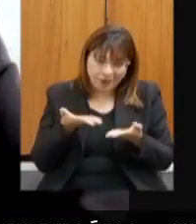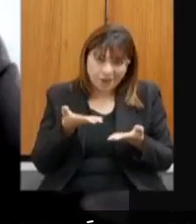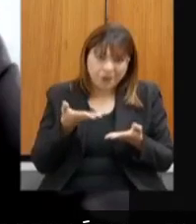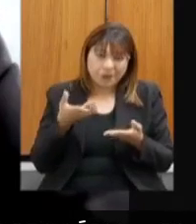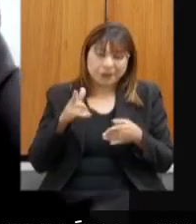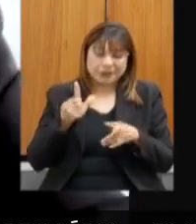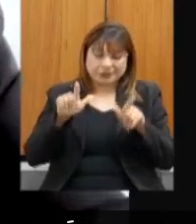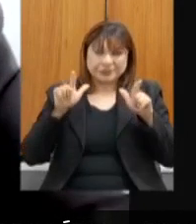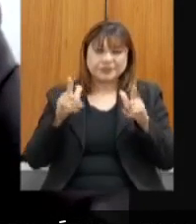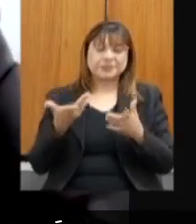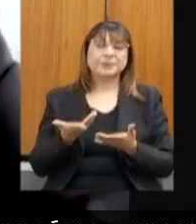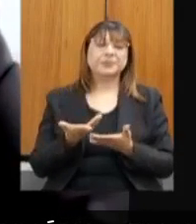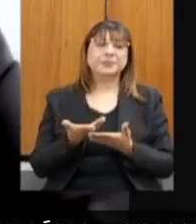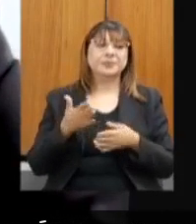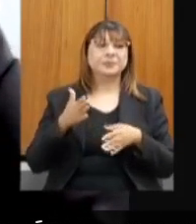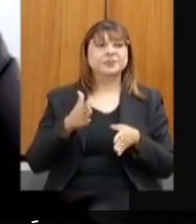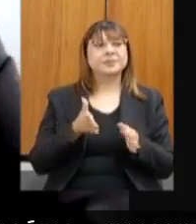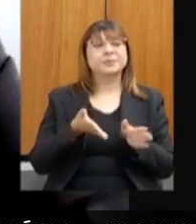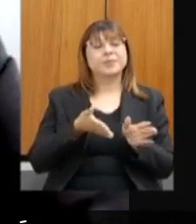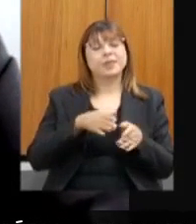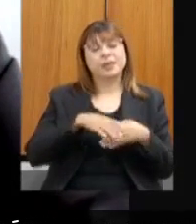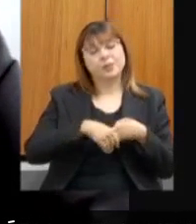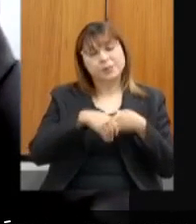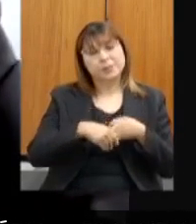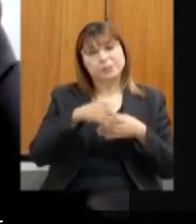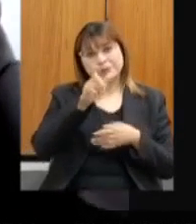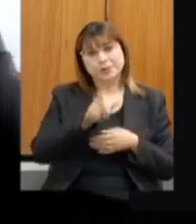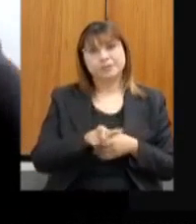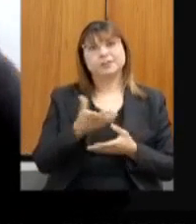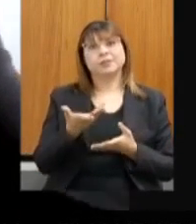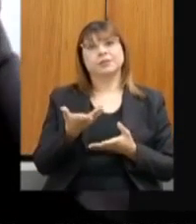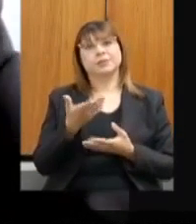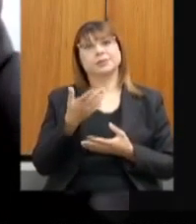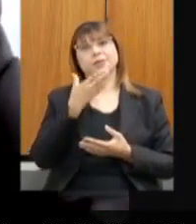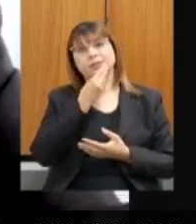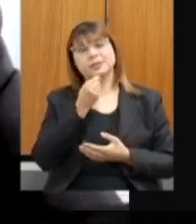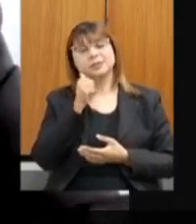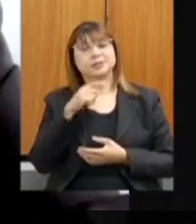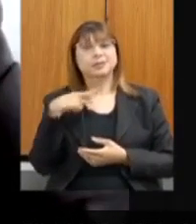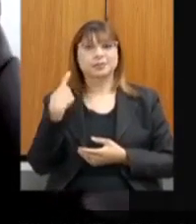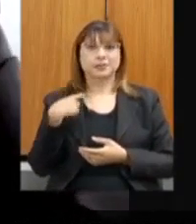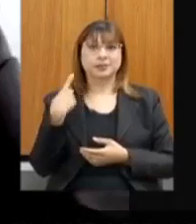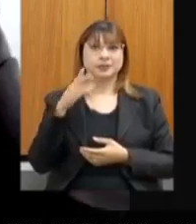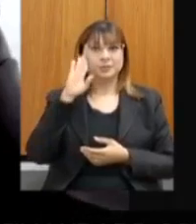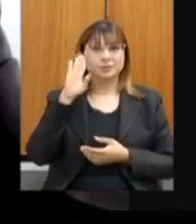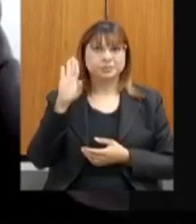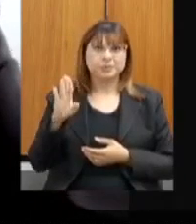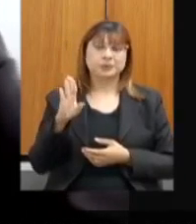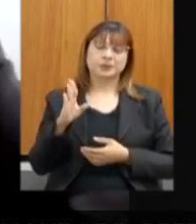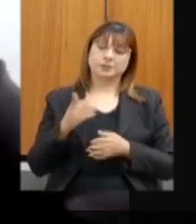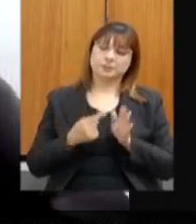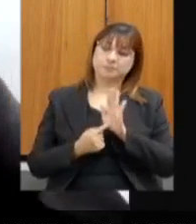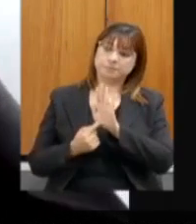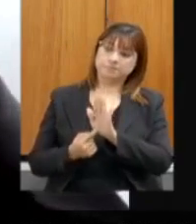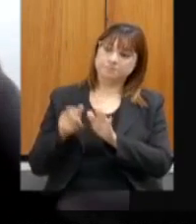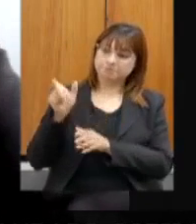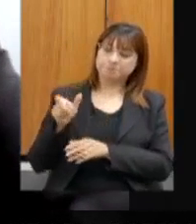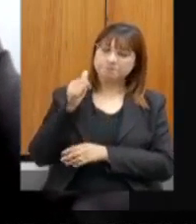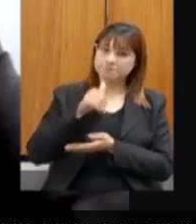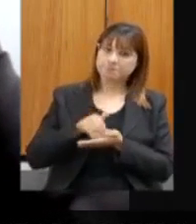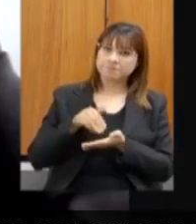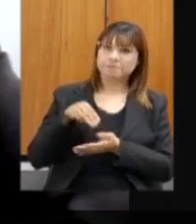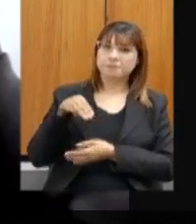você, deputados e deputadas, sobretudo a minha, quero manifestar a secretária, a Marília,